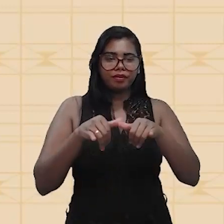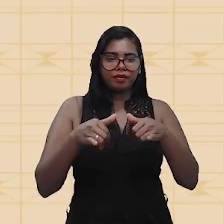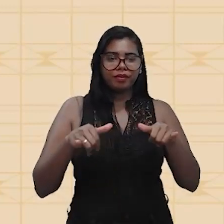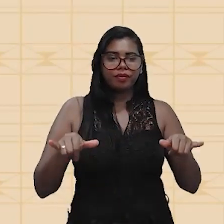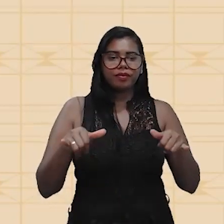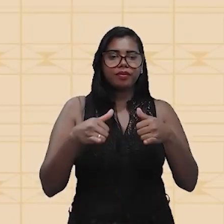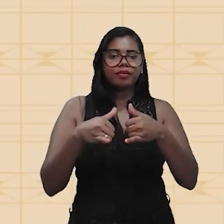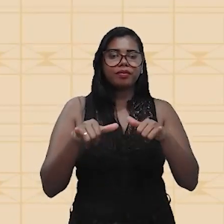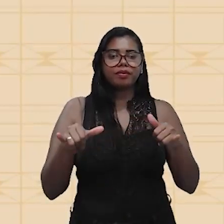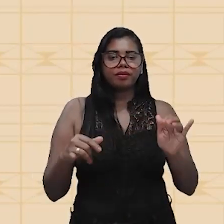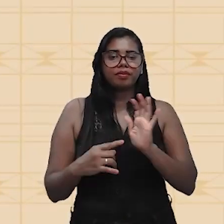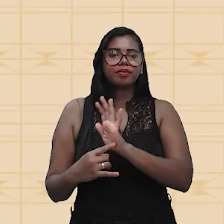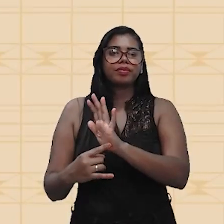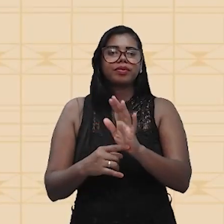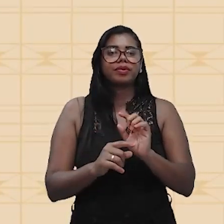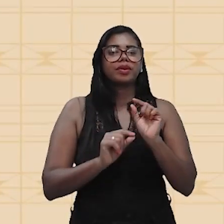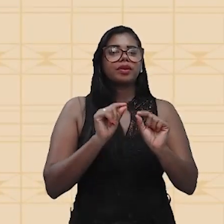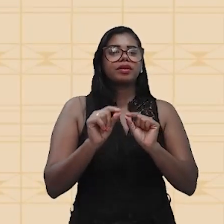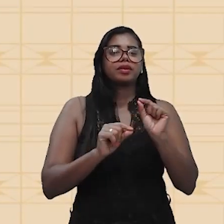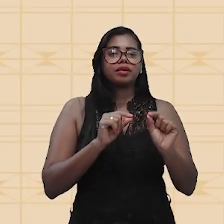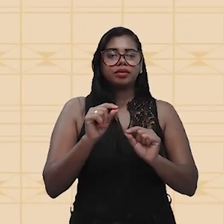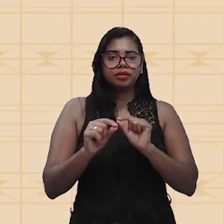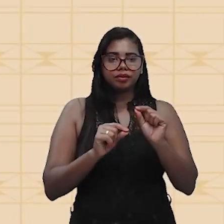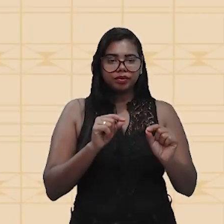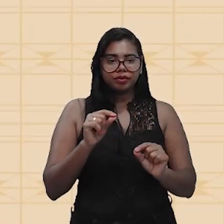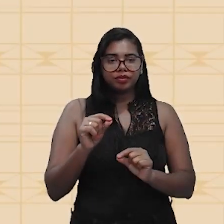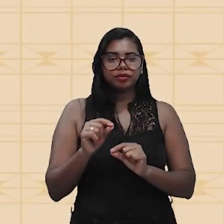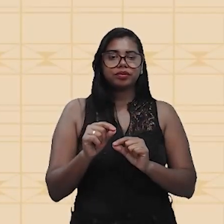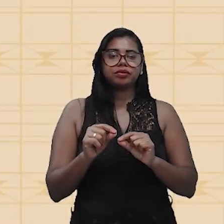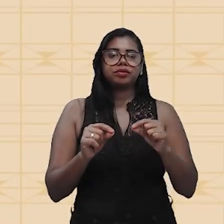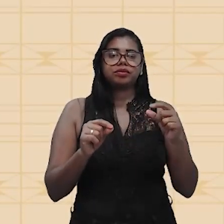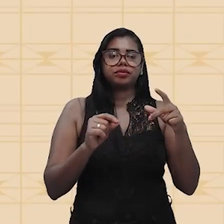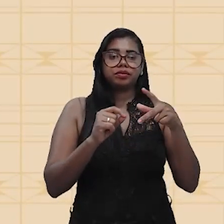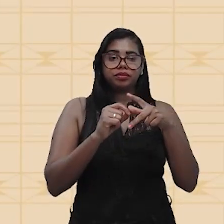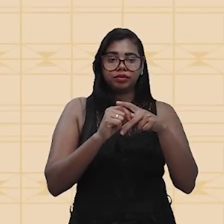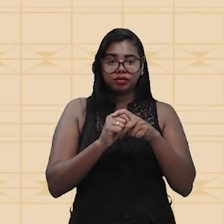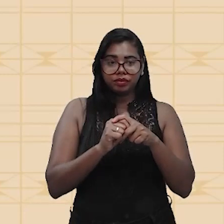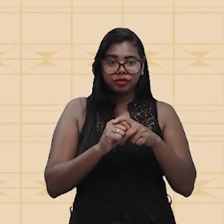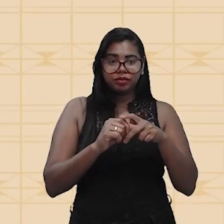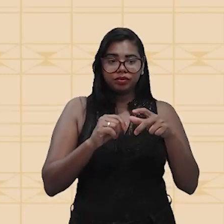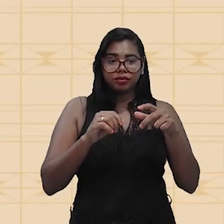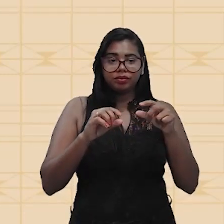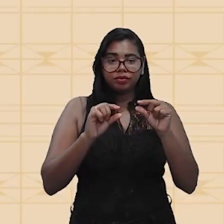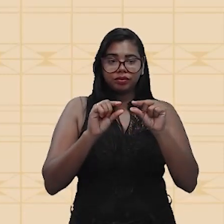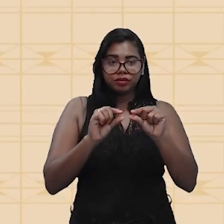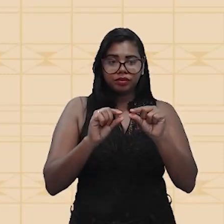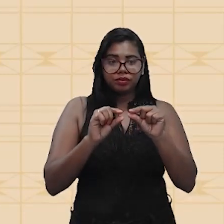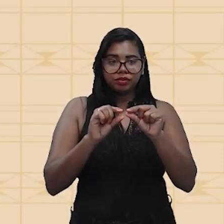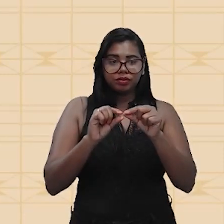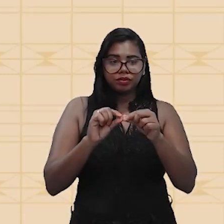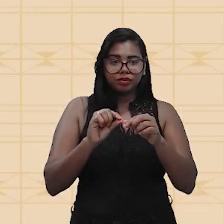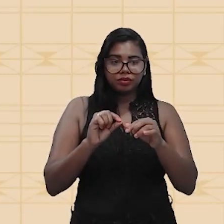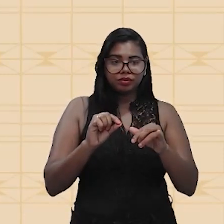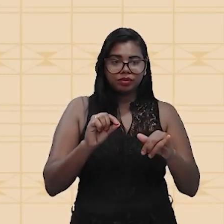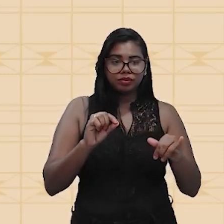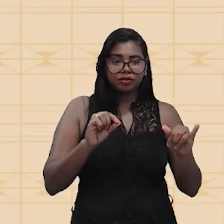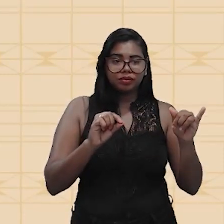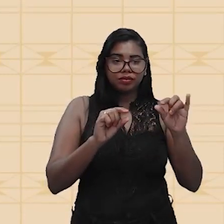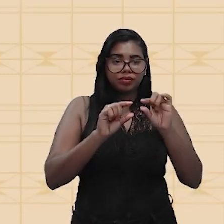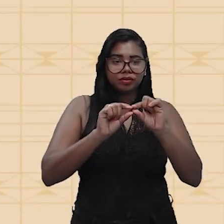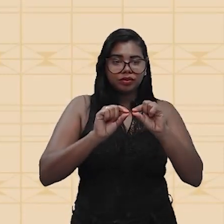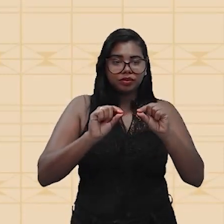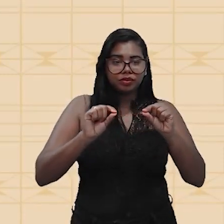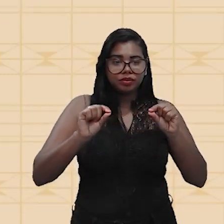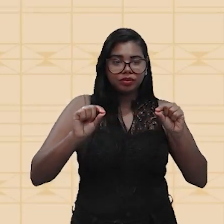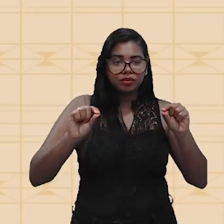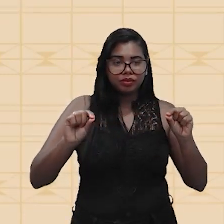determinada por quem? Pela quantidade de cargas que passa por um pedaço, por uma secção de um fio, por um